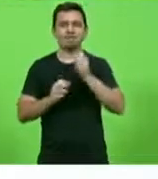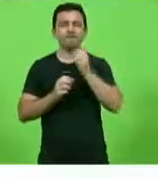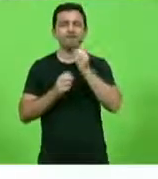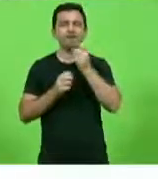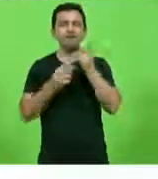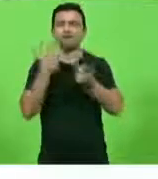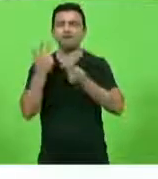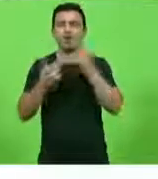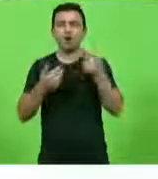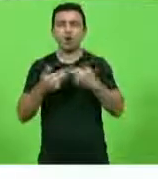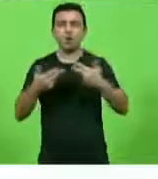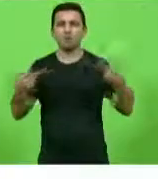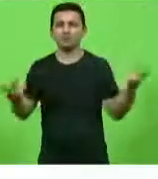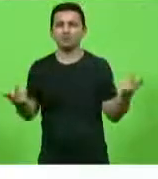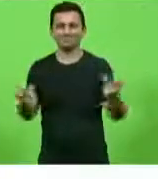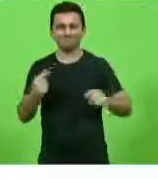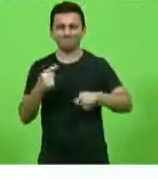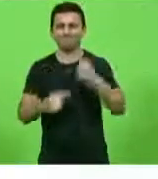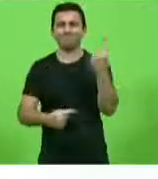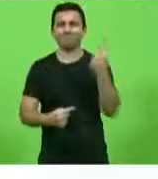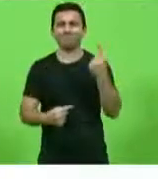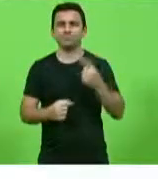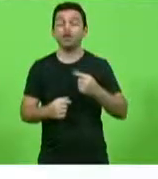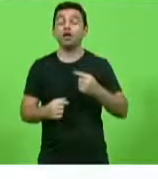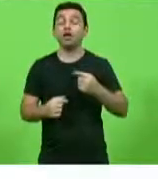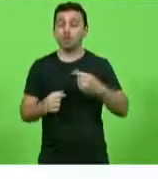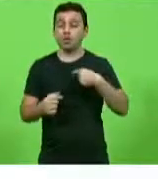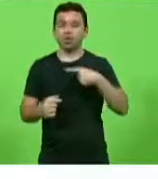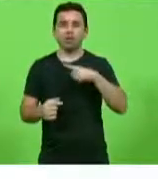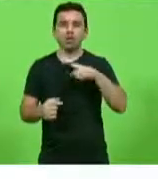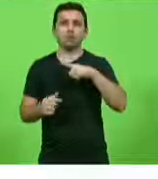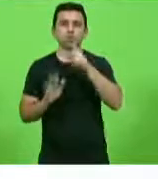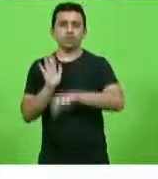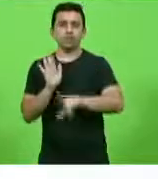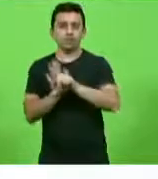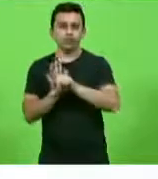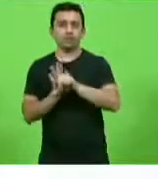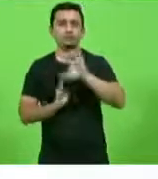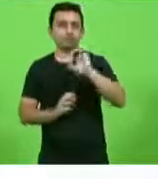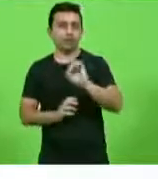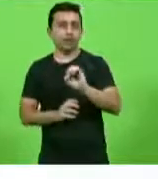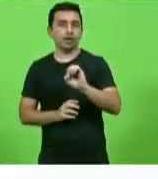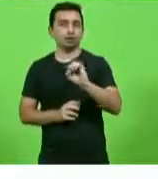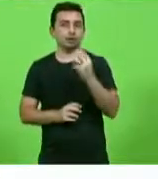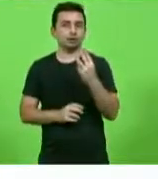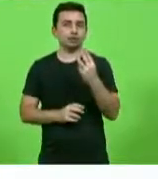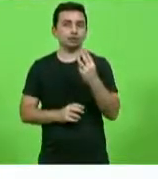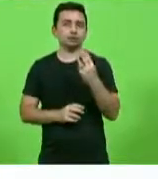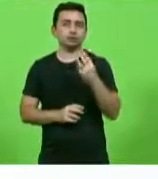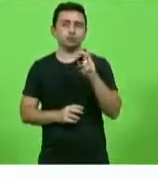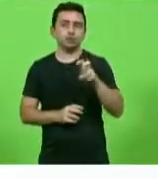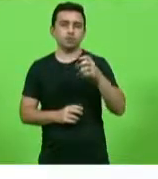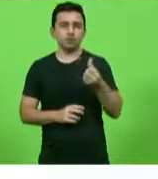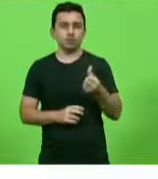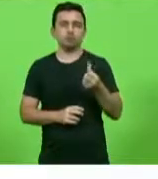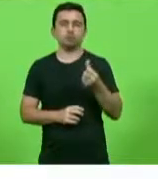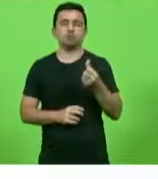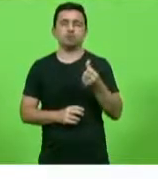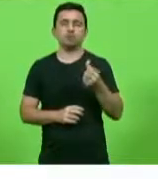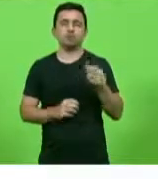por isso eu tenho aqui um projeto de lei que eu já protocolei ano passado, que é o PL 0356.4 de 2020,